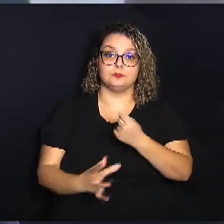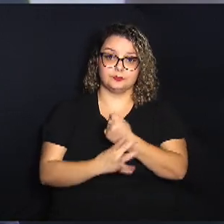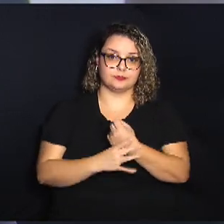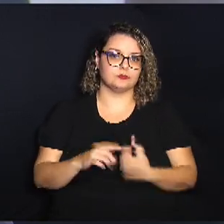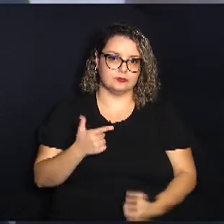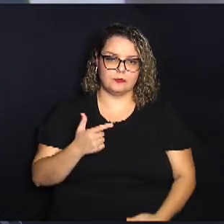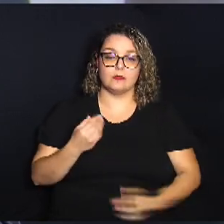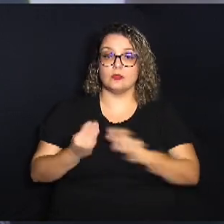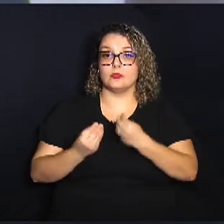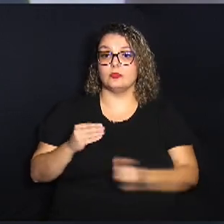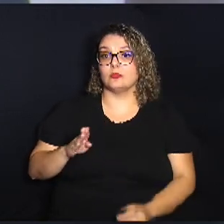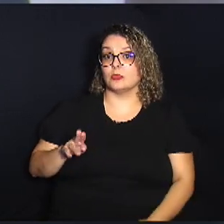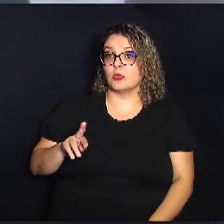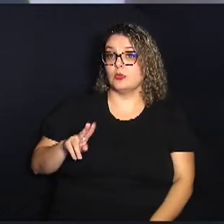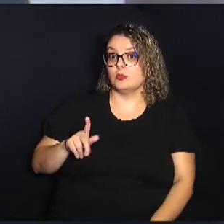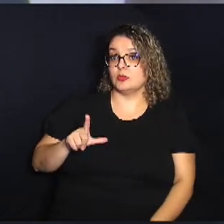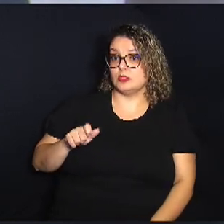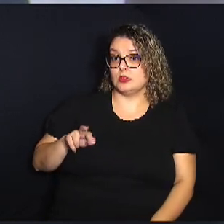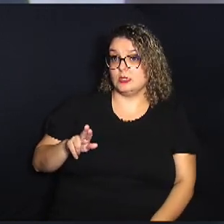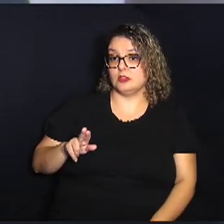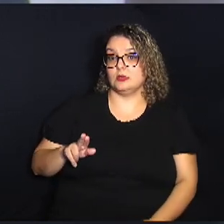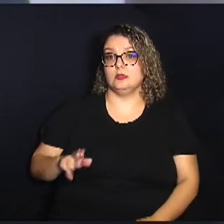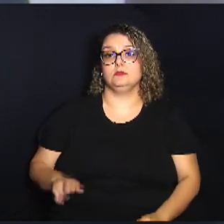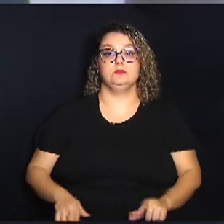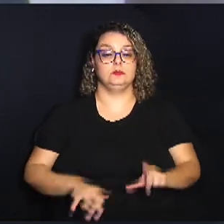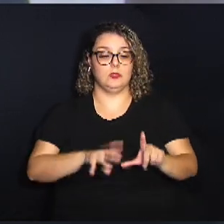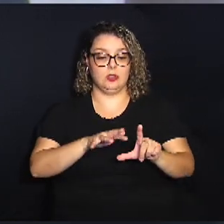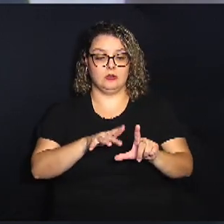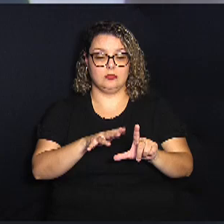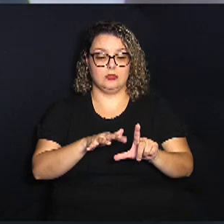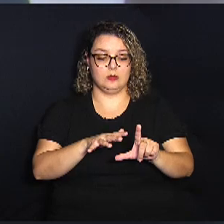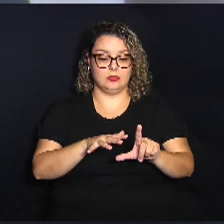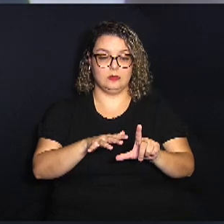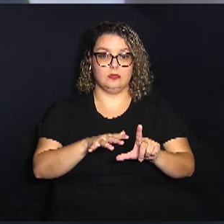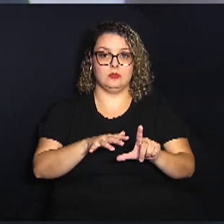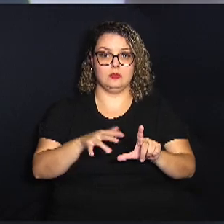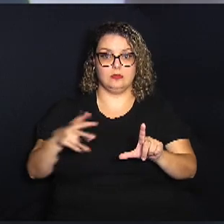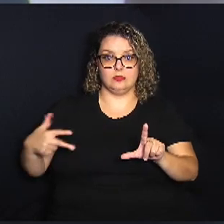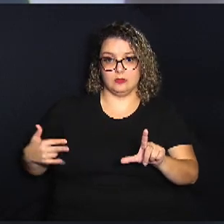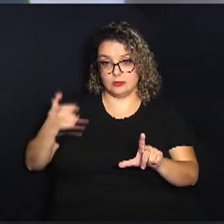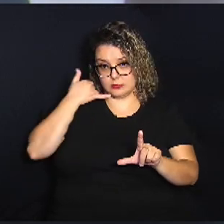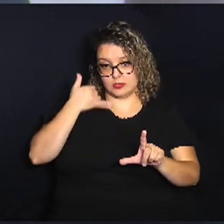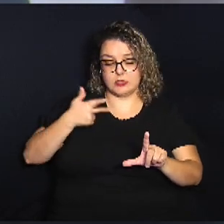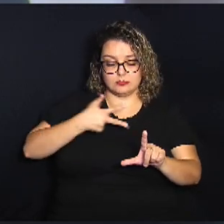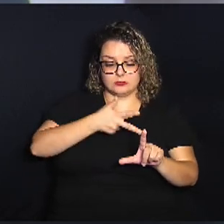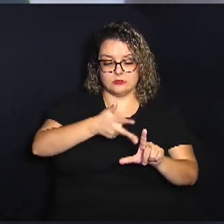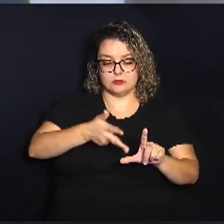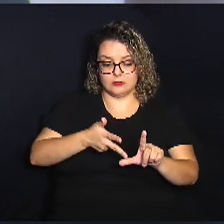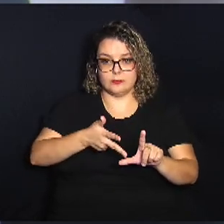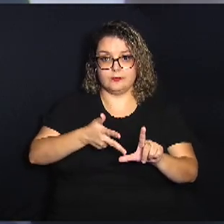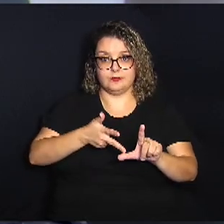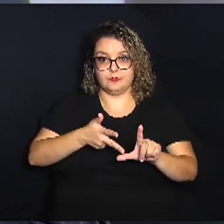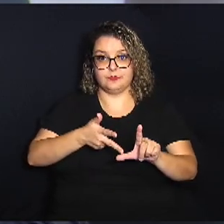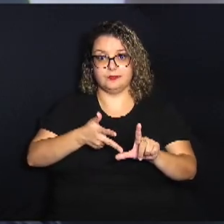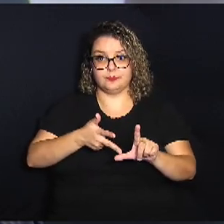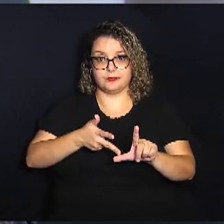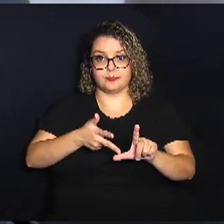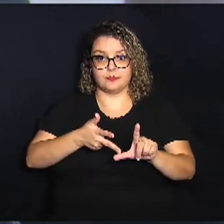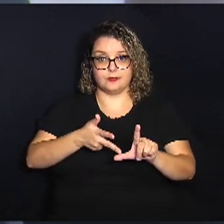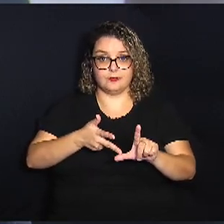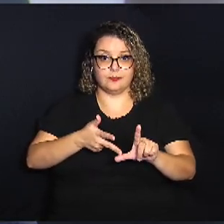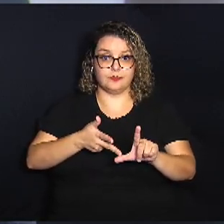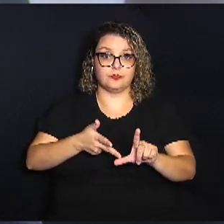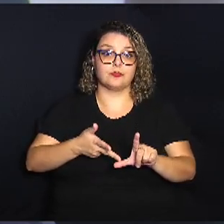burlar. Então, ele só vai colocar a câmera do celular dele, a câmera do celular dele, e